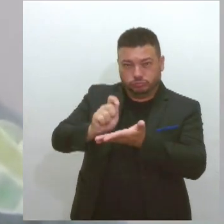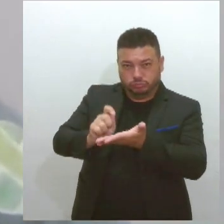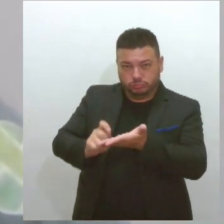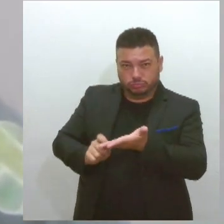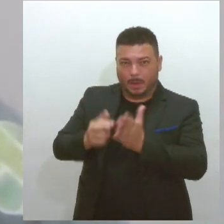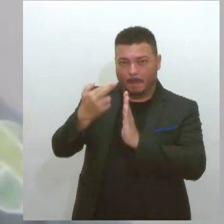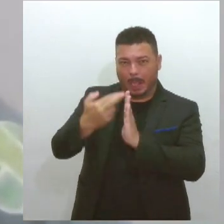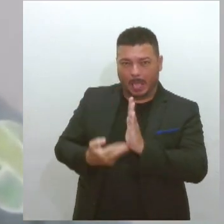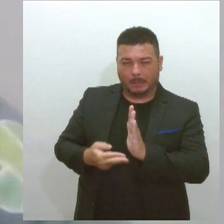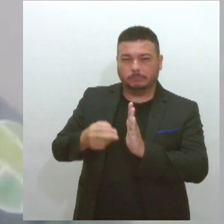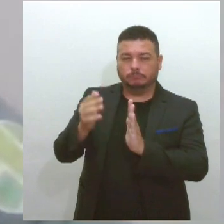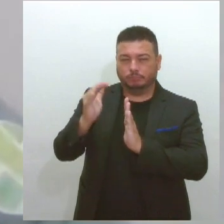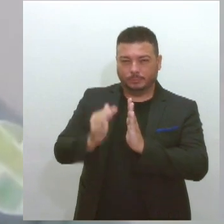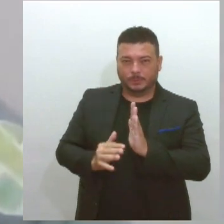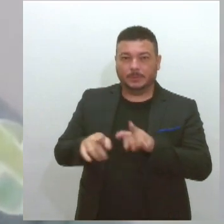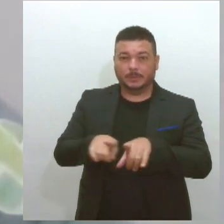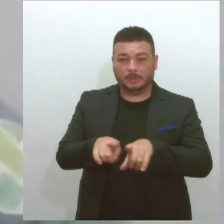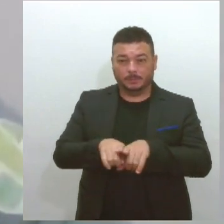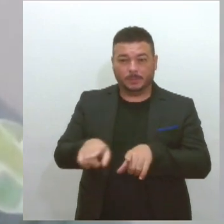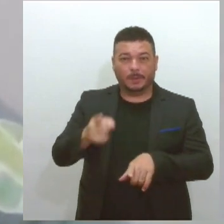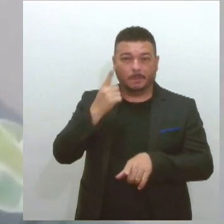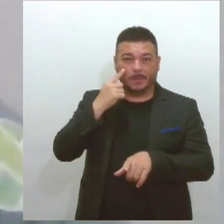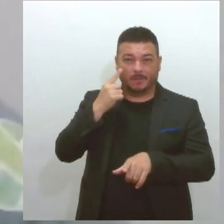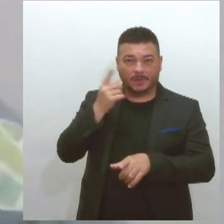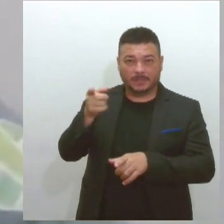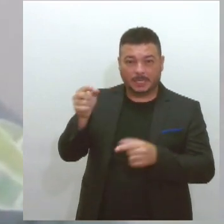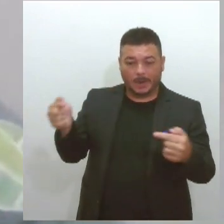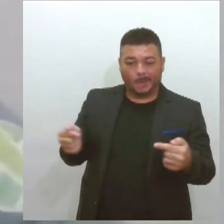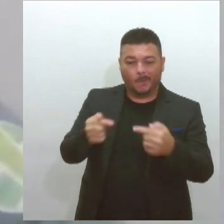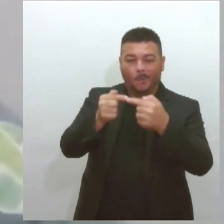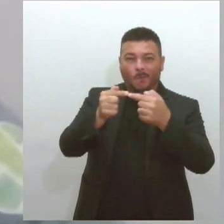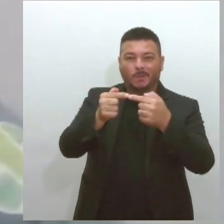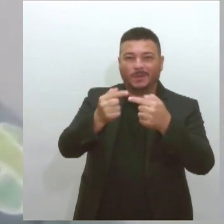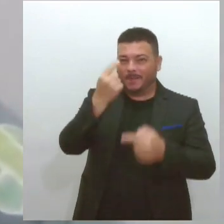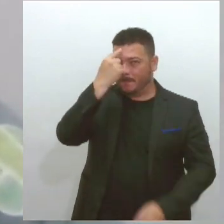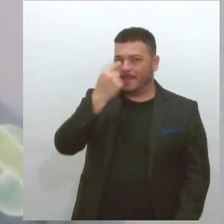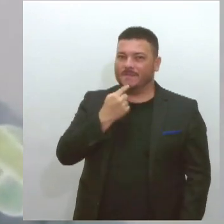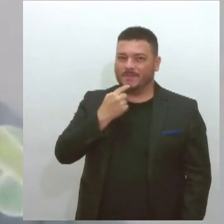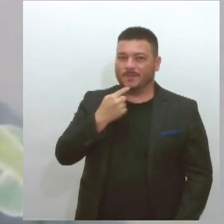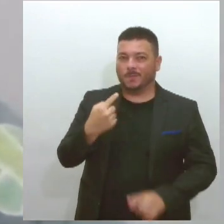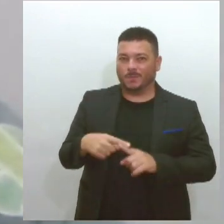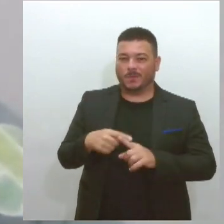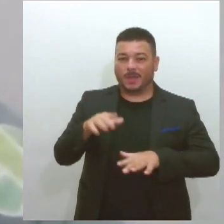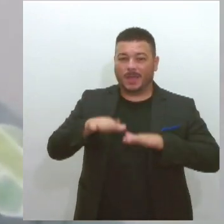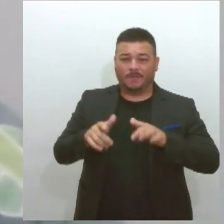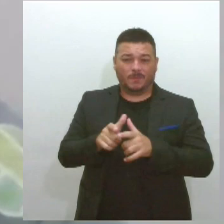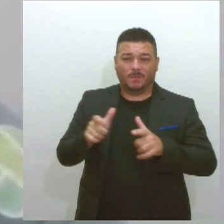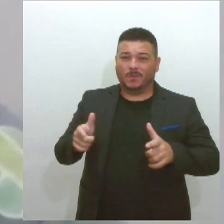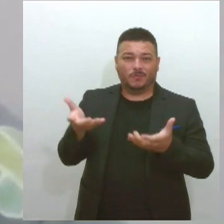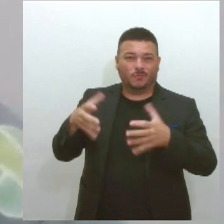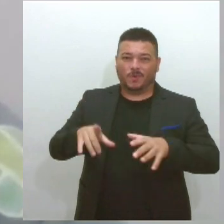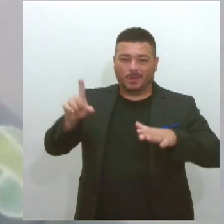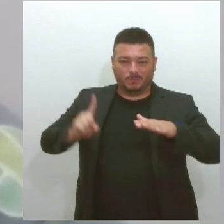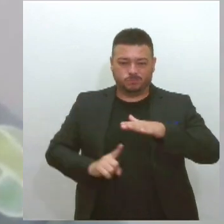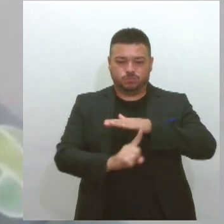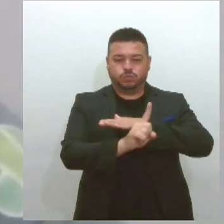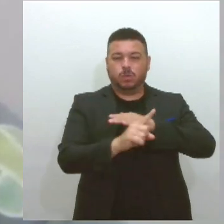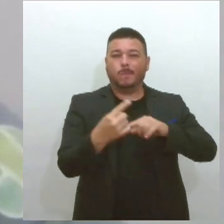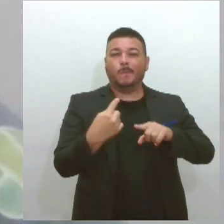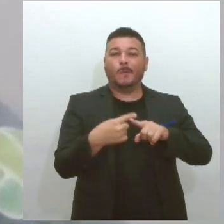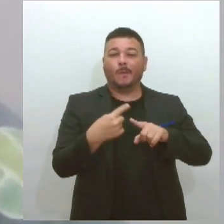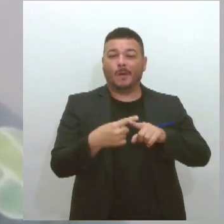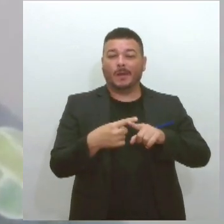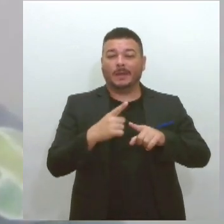e para ver também se encaixa no quadro, porque muitos deles às vezes não querem entrar numa cooperativa, porque tem toda uma